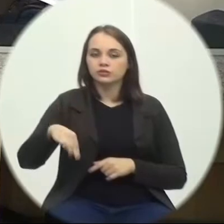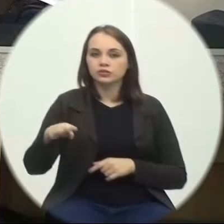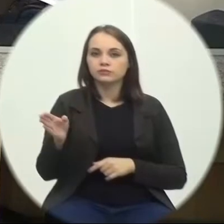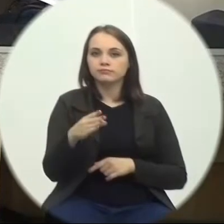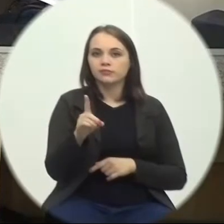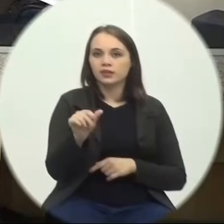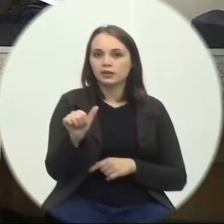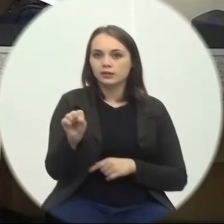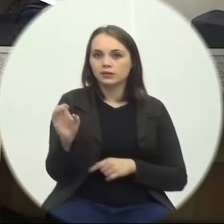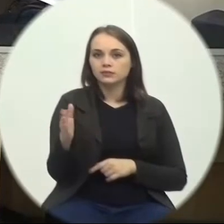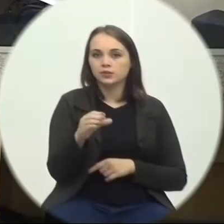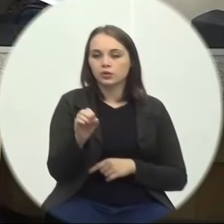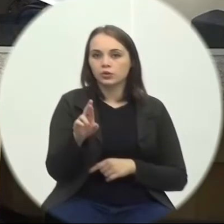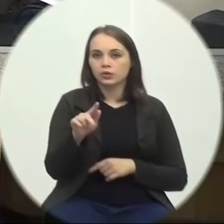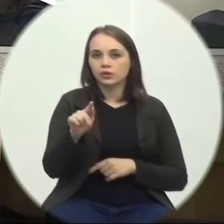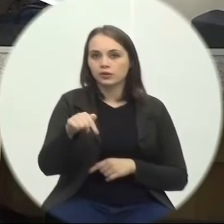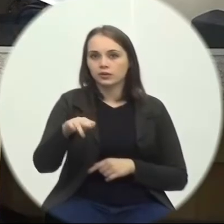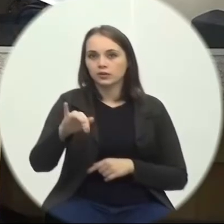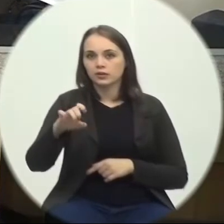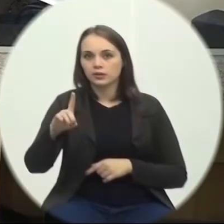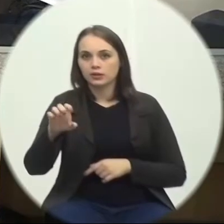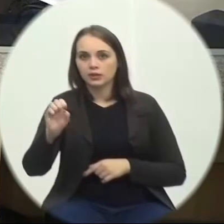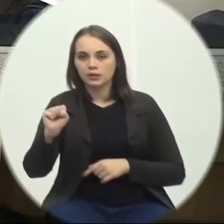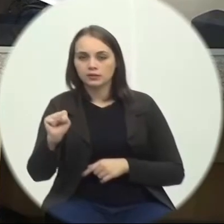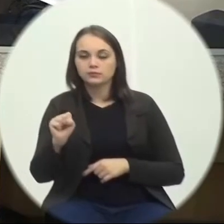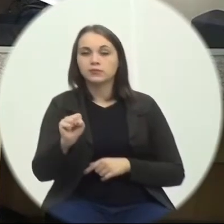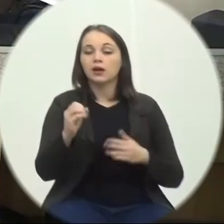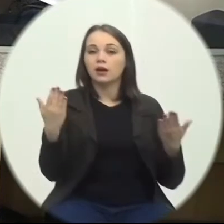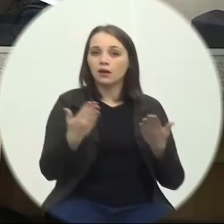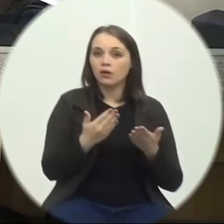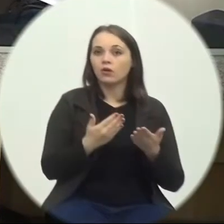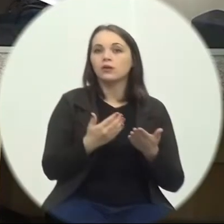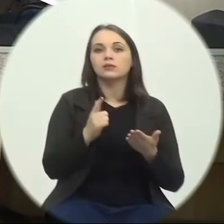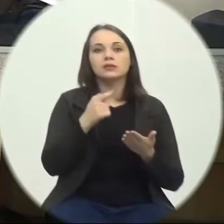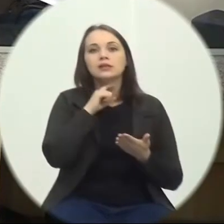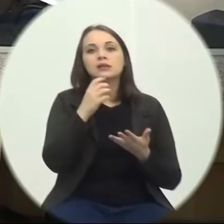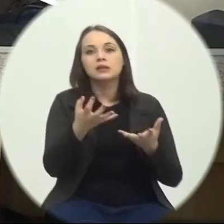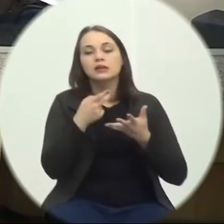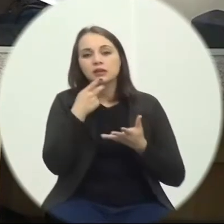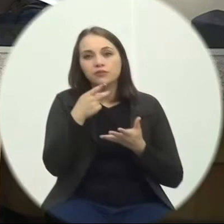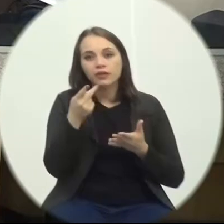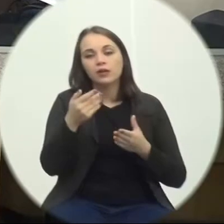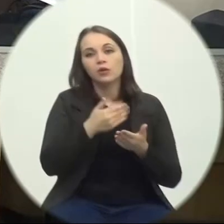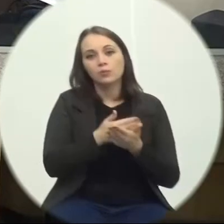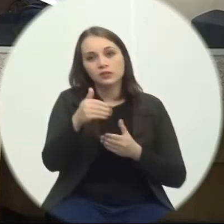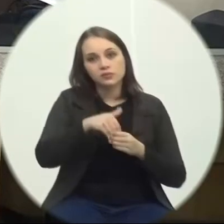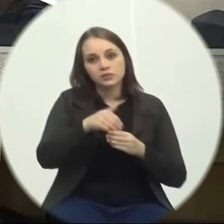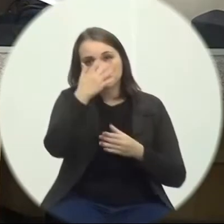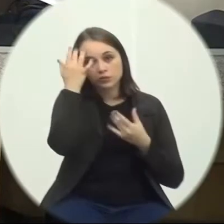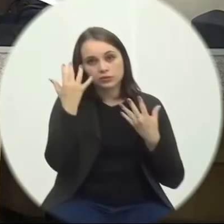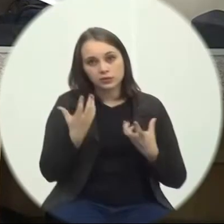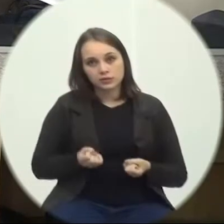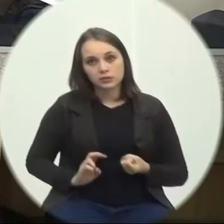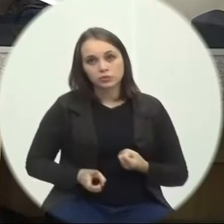Não havendo Quem queira Discutir Está em votação Os favoráveis Permaneçam Como são Os contrários Se manifestem